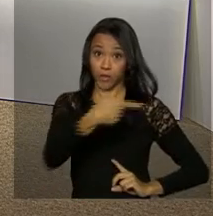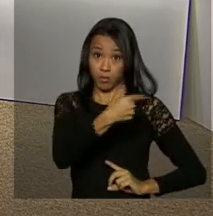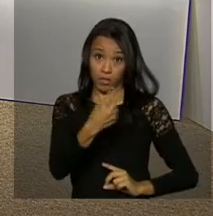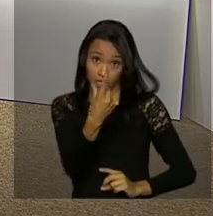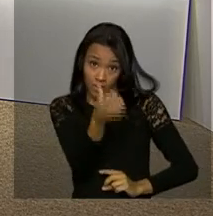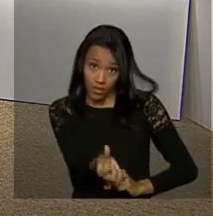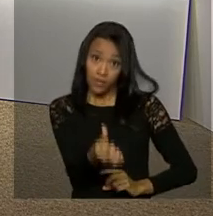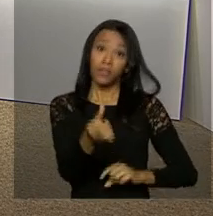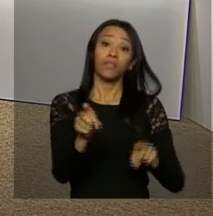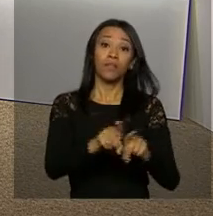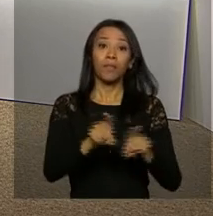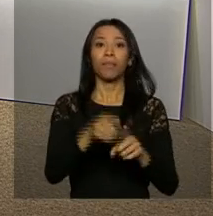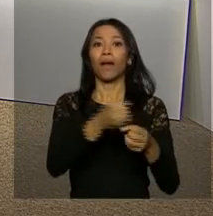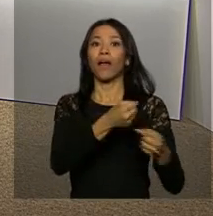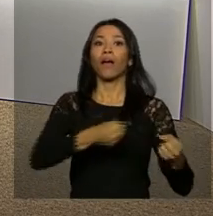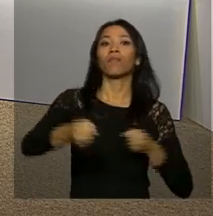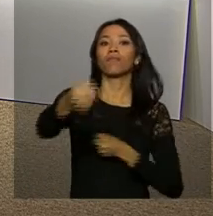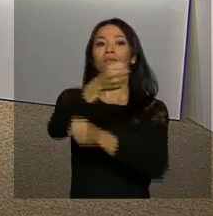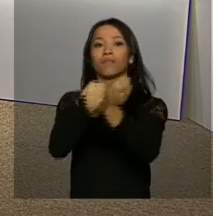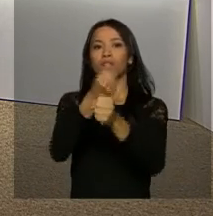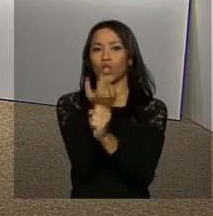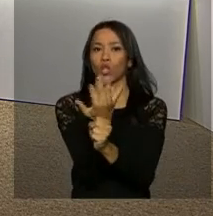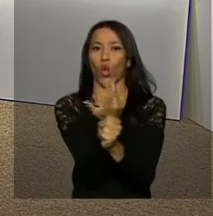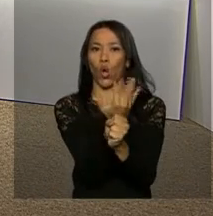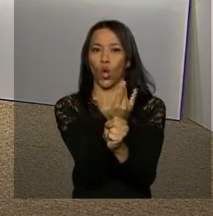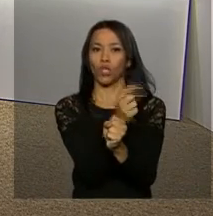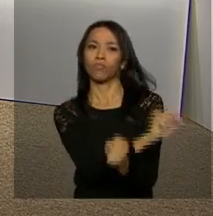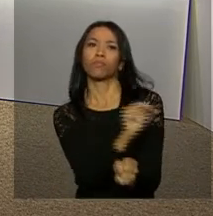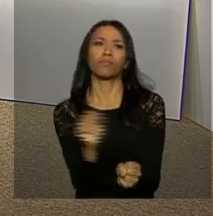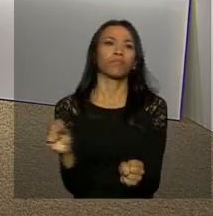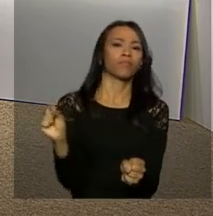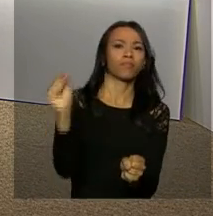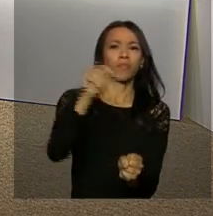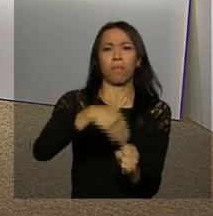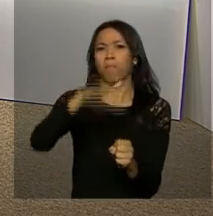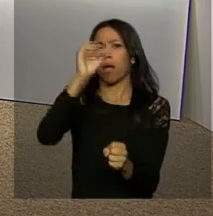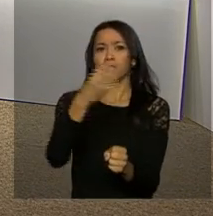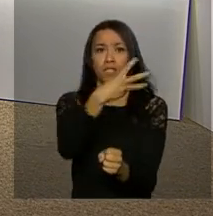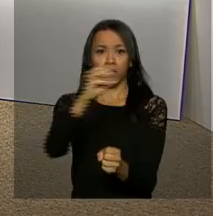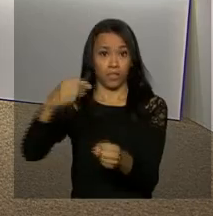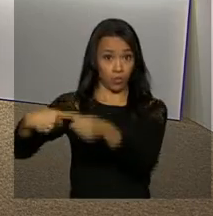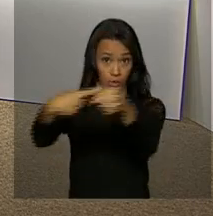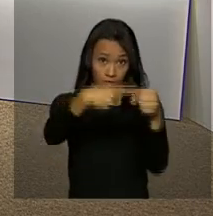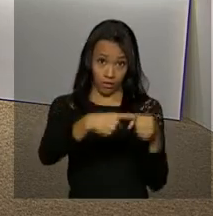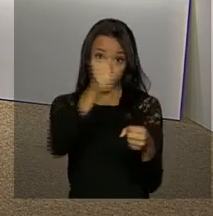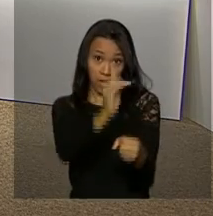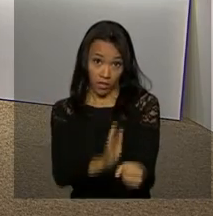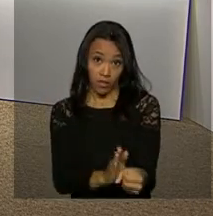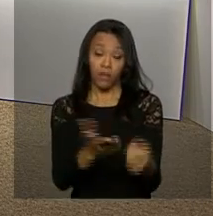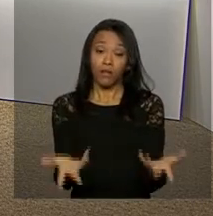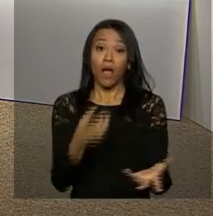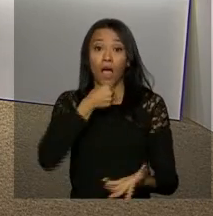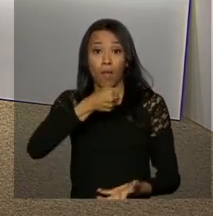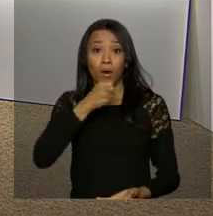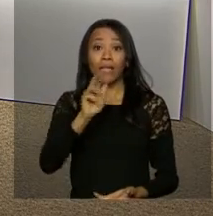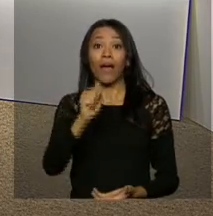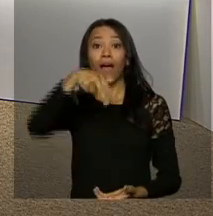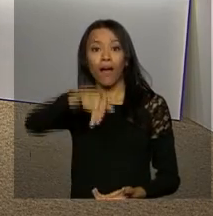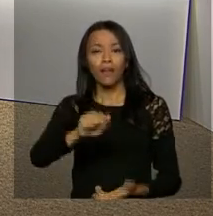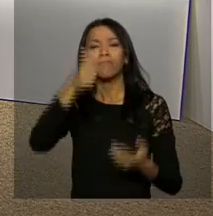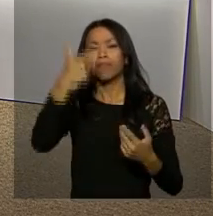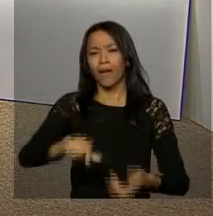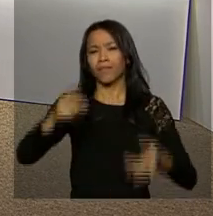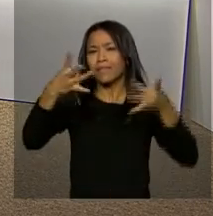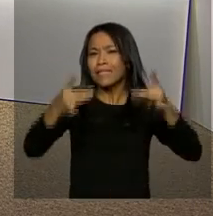para o revezamento da tocha olímpica, que vai percorrer mais de 300 municípios. A repórter Ana Gabriela Salles tem